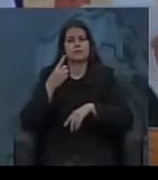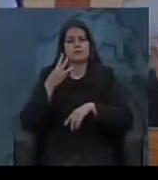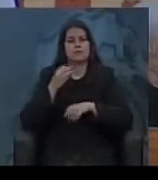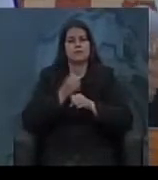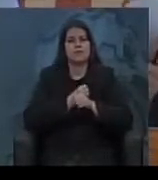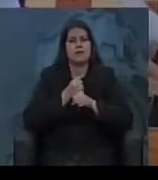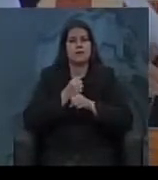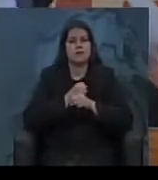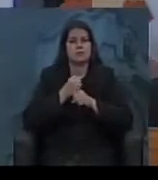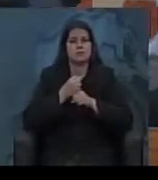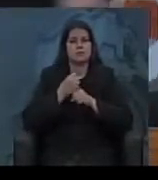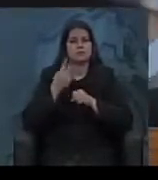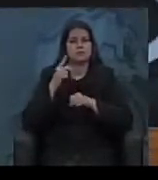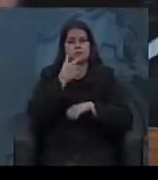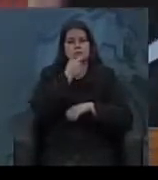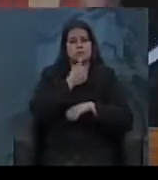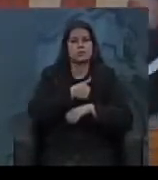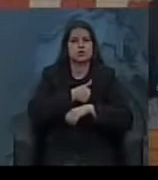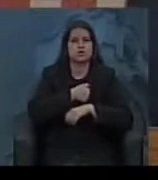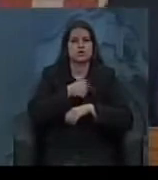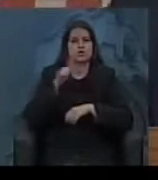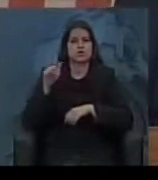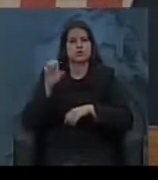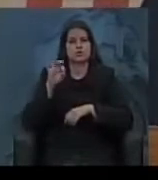Getúlio Vargas. Seja muito bem-vindo.